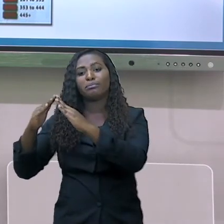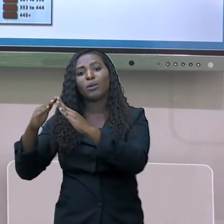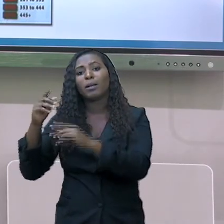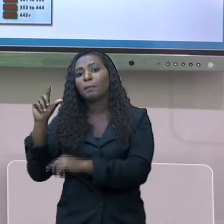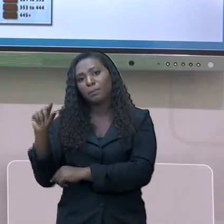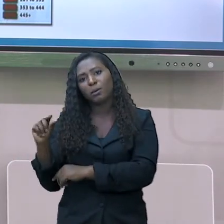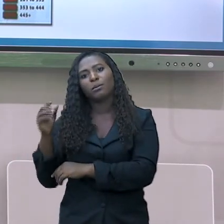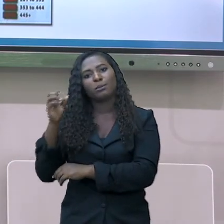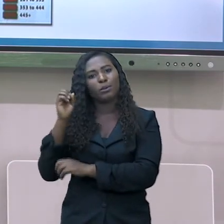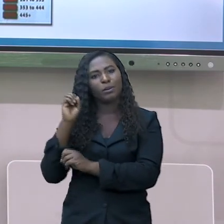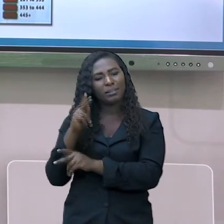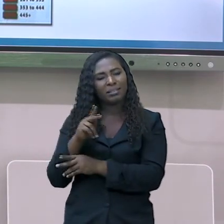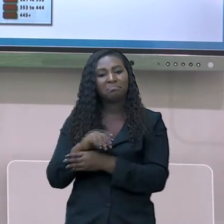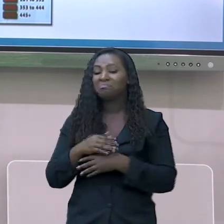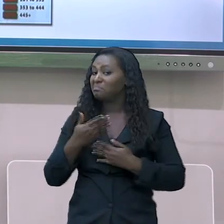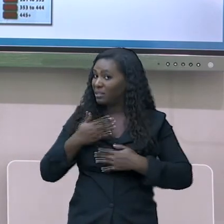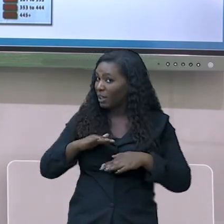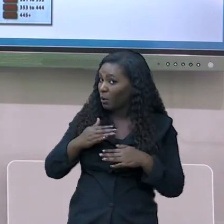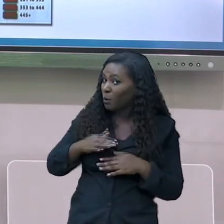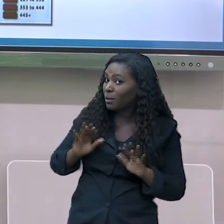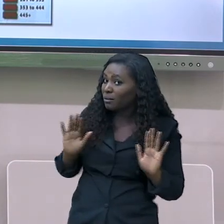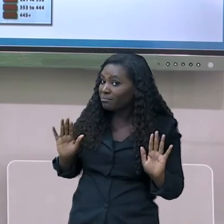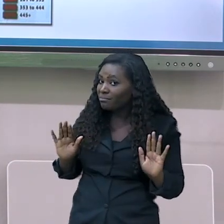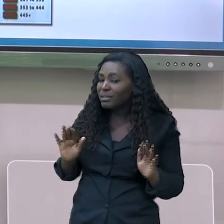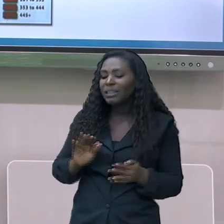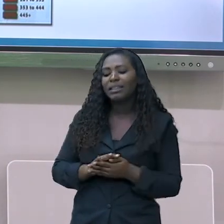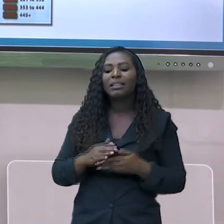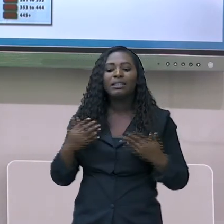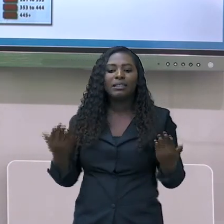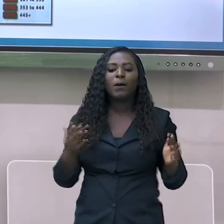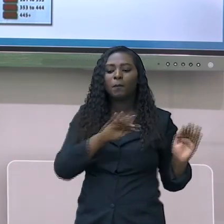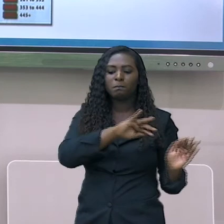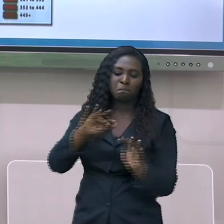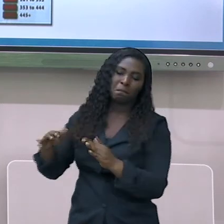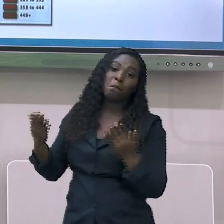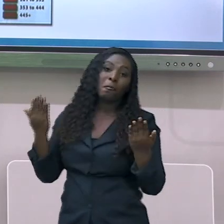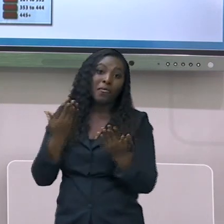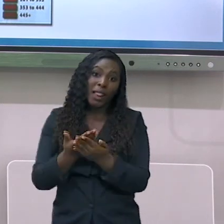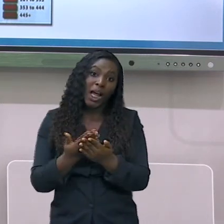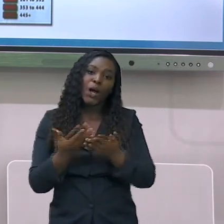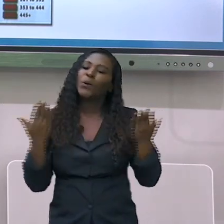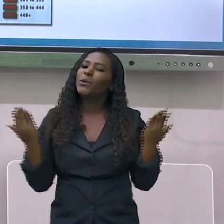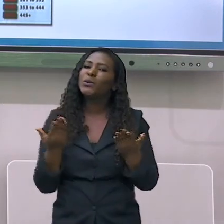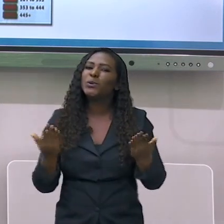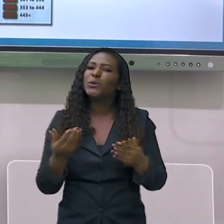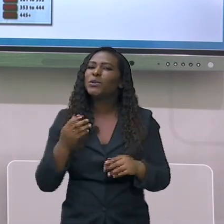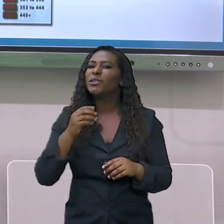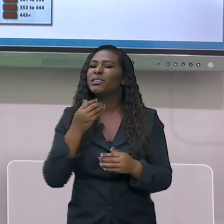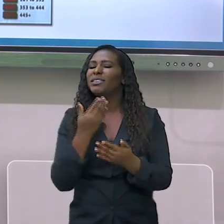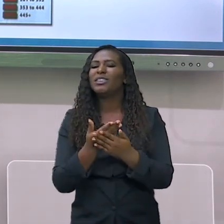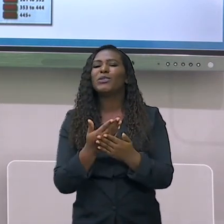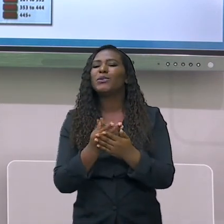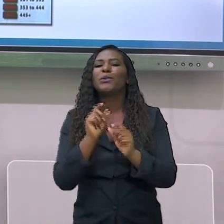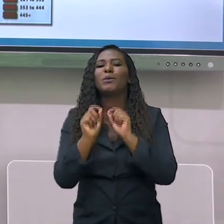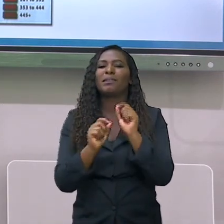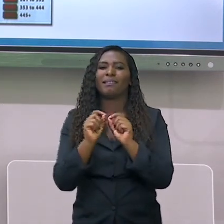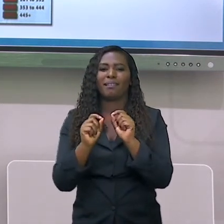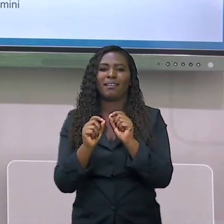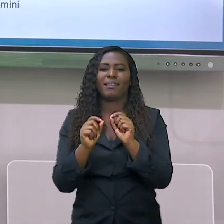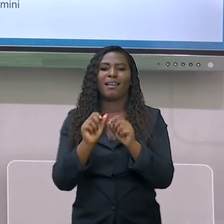Então, nós vimos nessa aula os grandes contrastes do continente asiático.